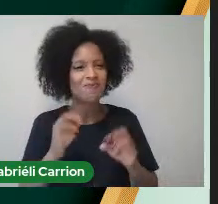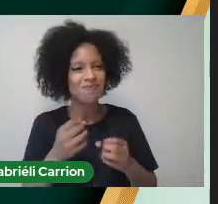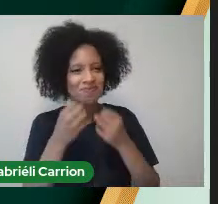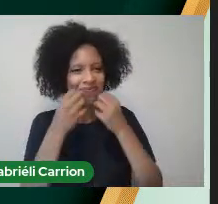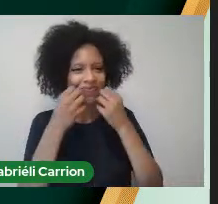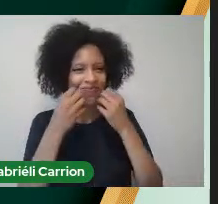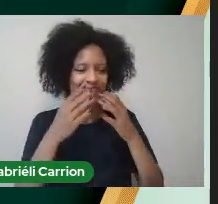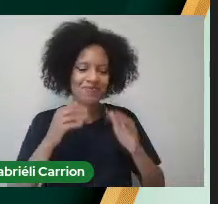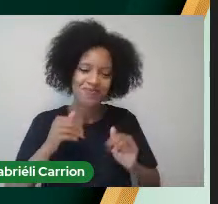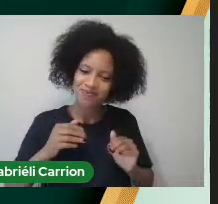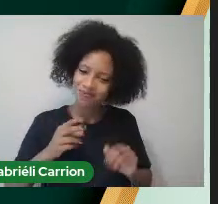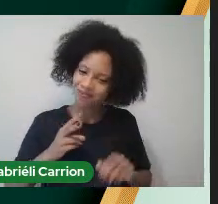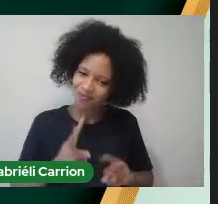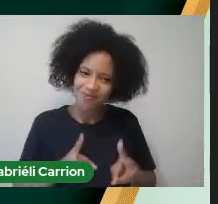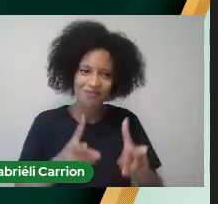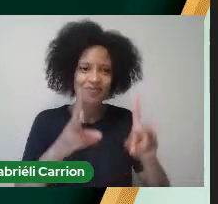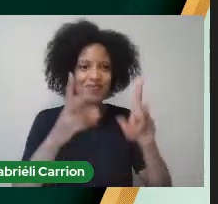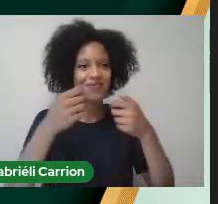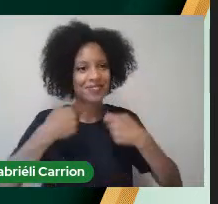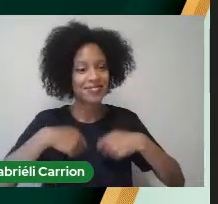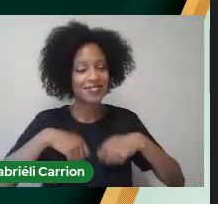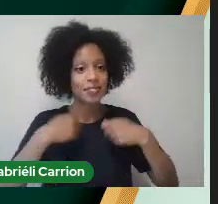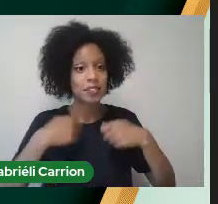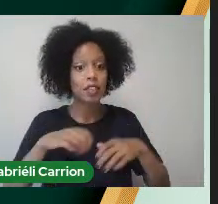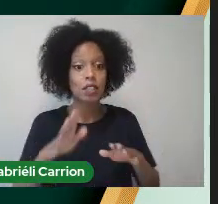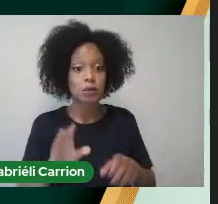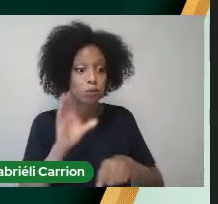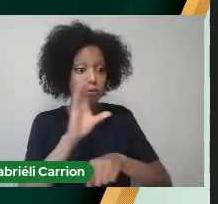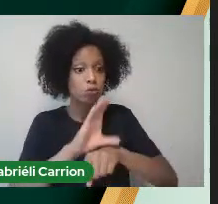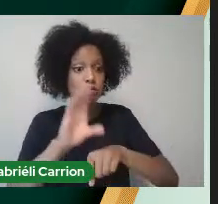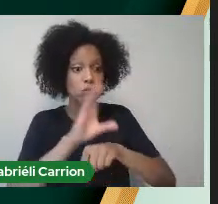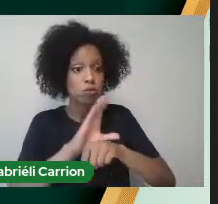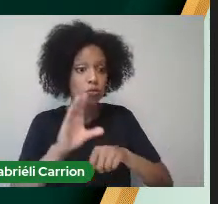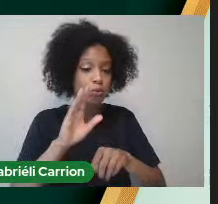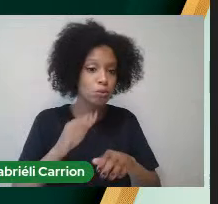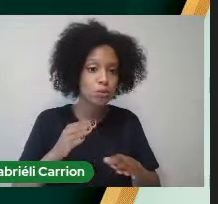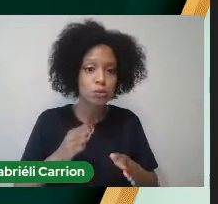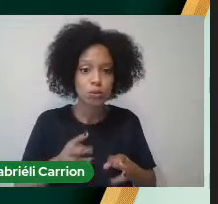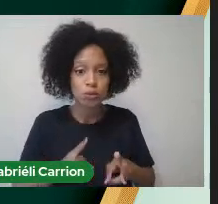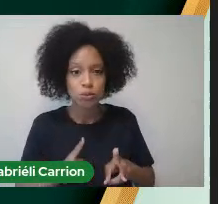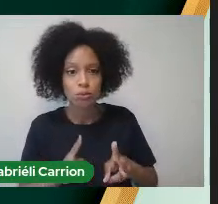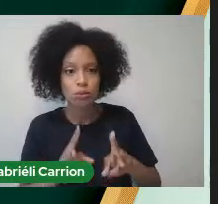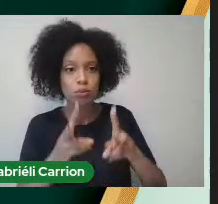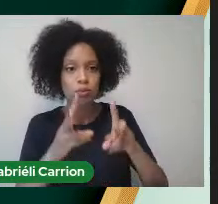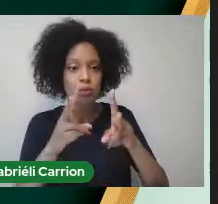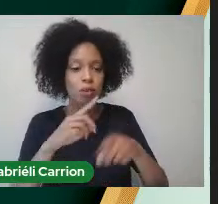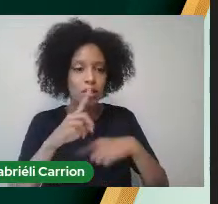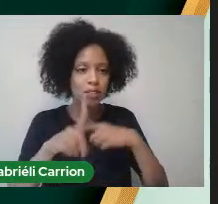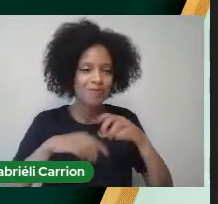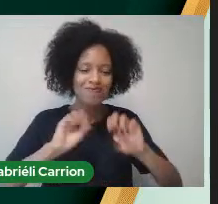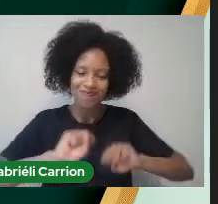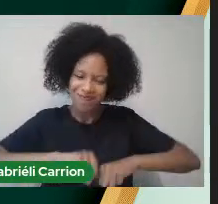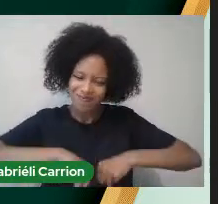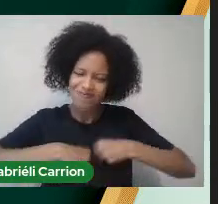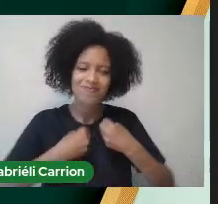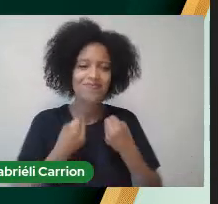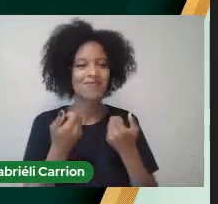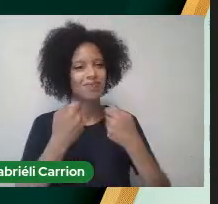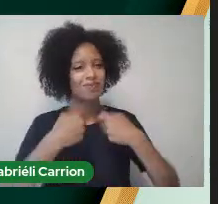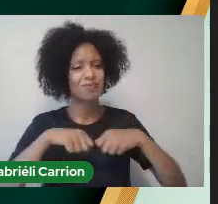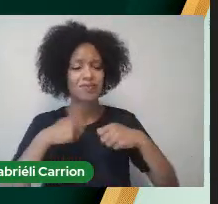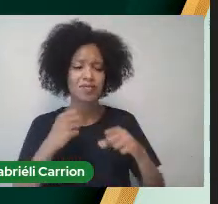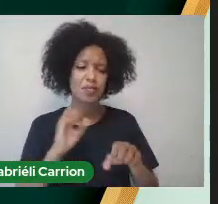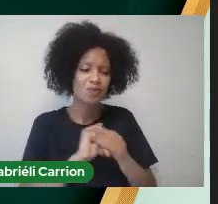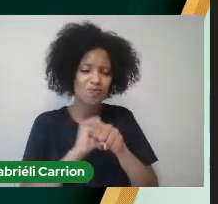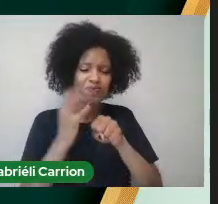frente Ao chegar Na metade Do curso Enfrentamos Com muita garra E coragem Essa pandemia Que transformou A vida De